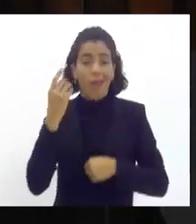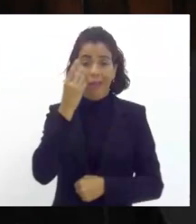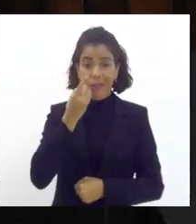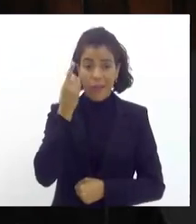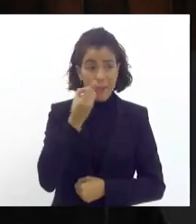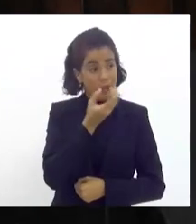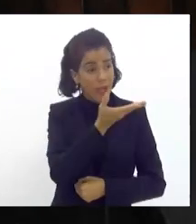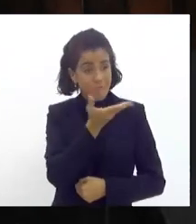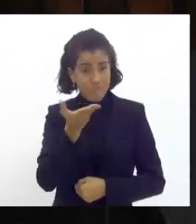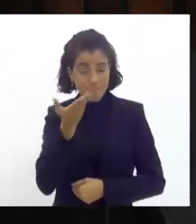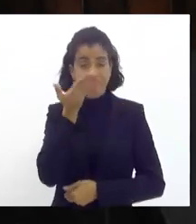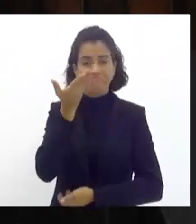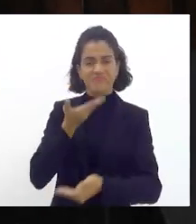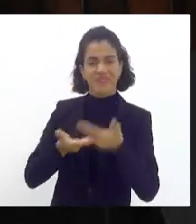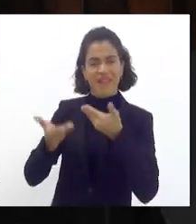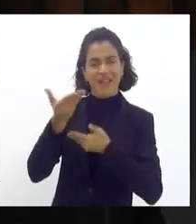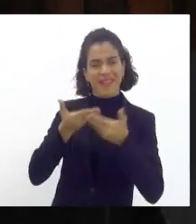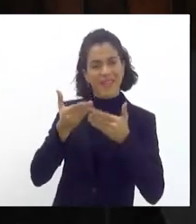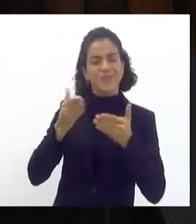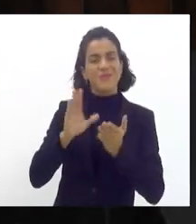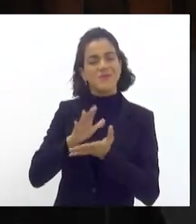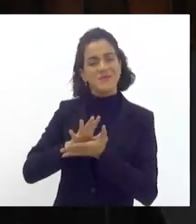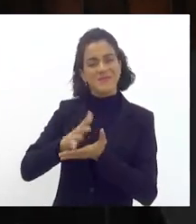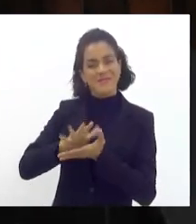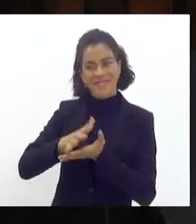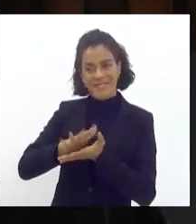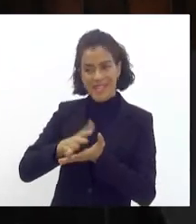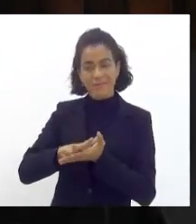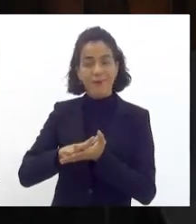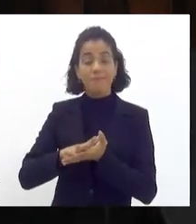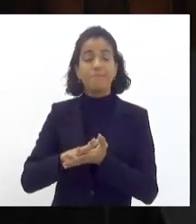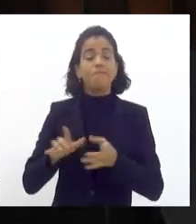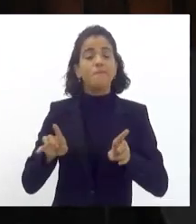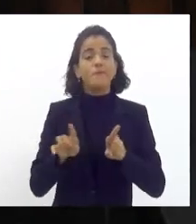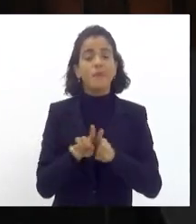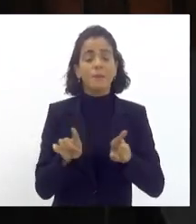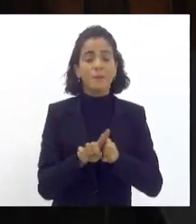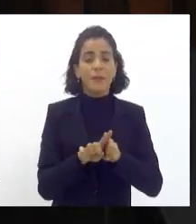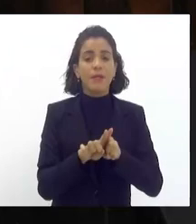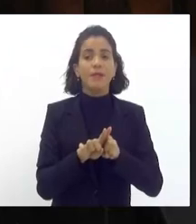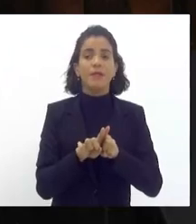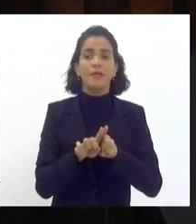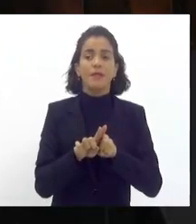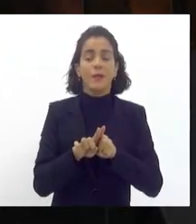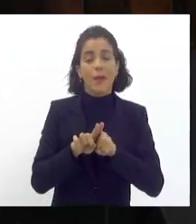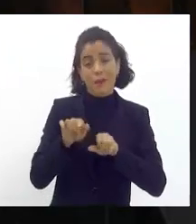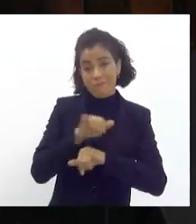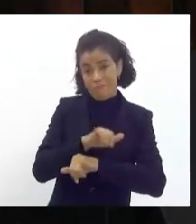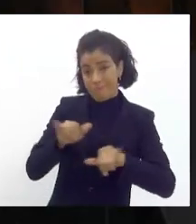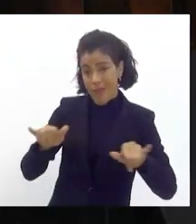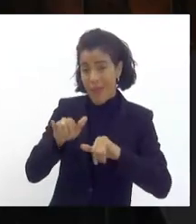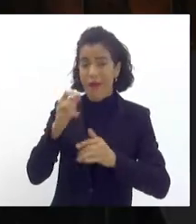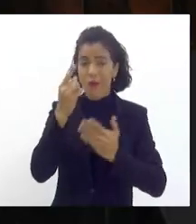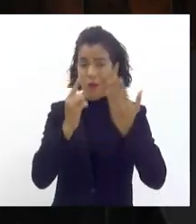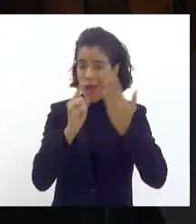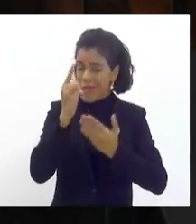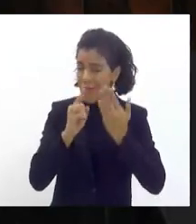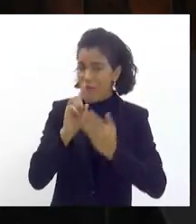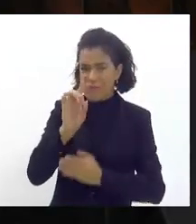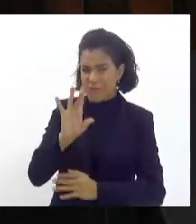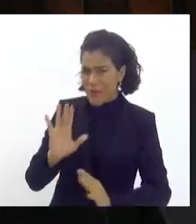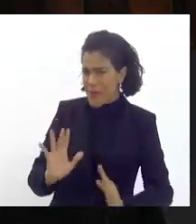tratando o nosso Samba dizer que carnaval é muito mais do que um evento é uma